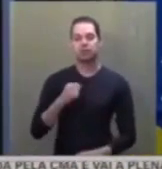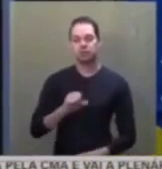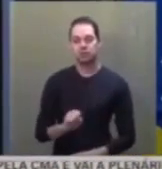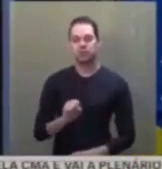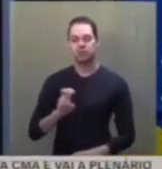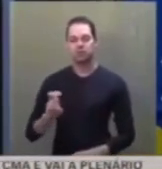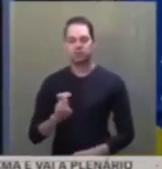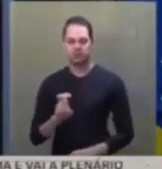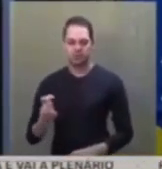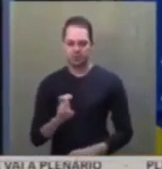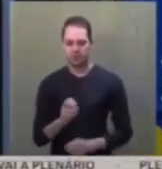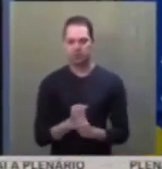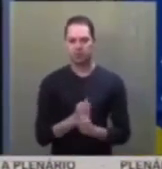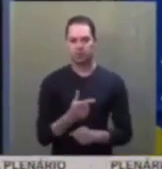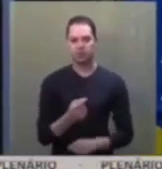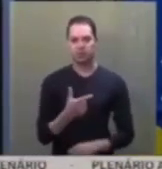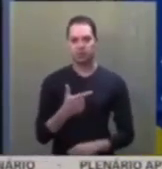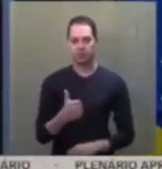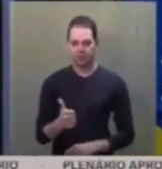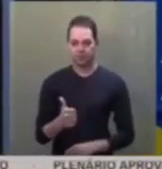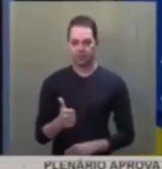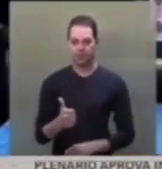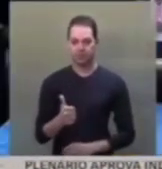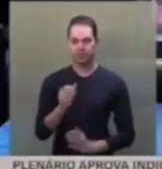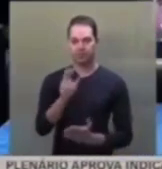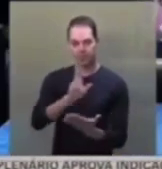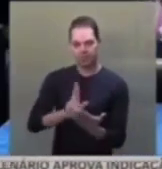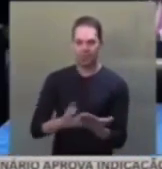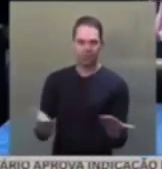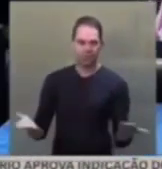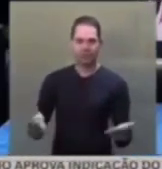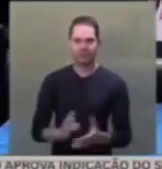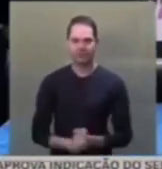de 2021. É o relatório, presidente.